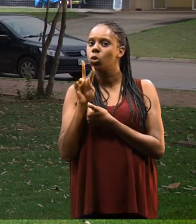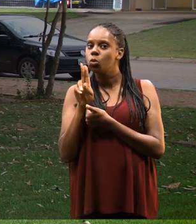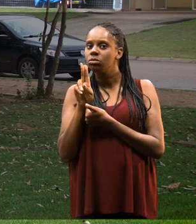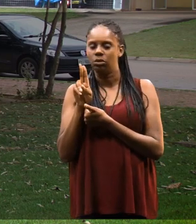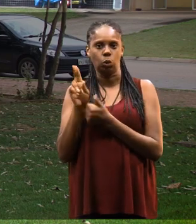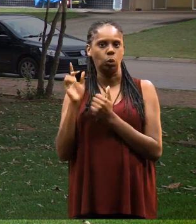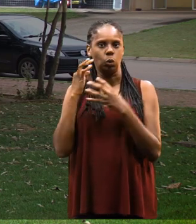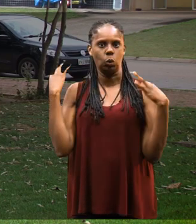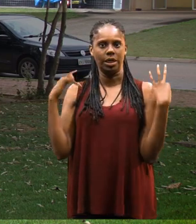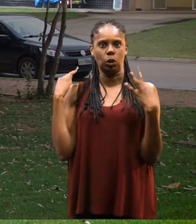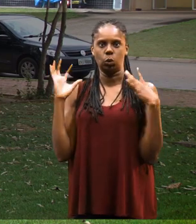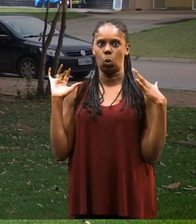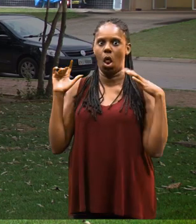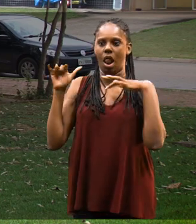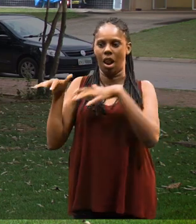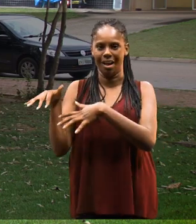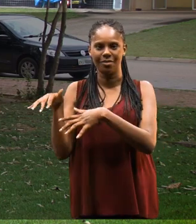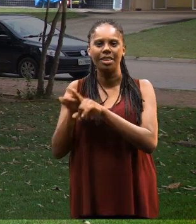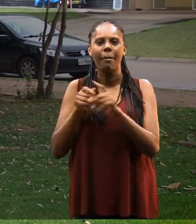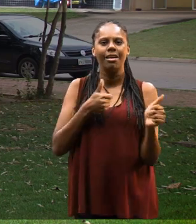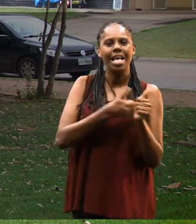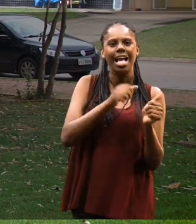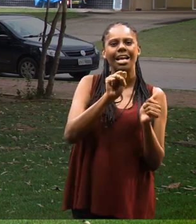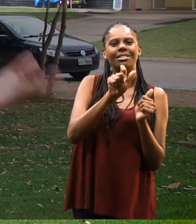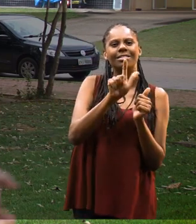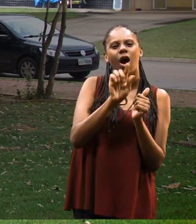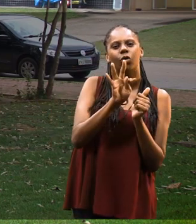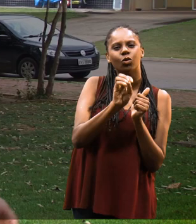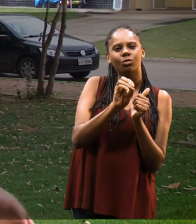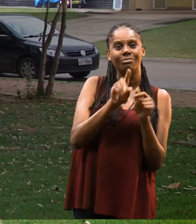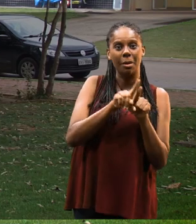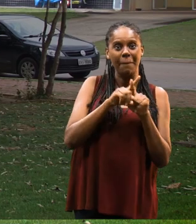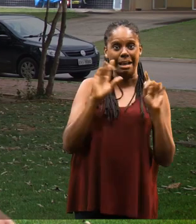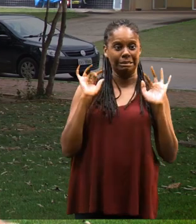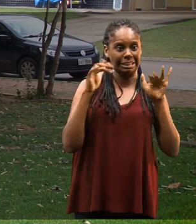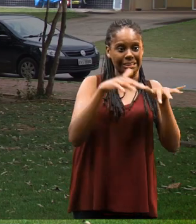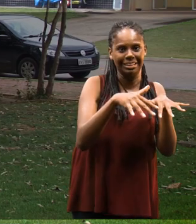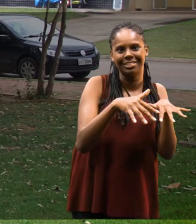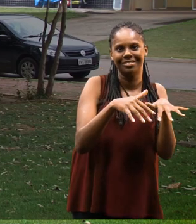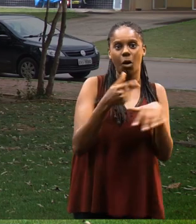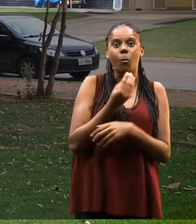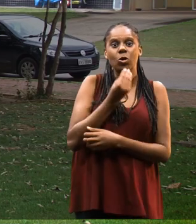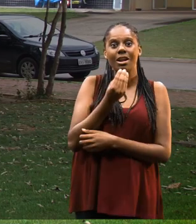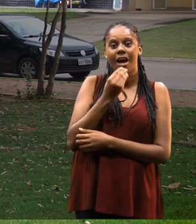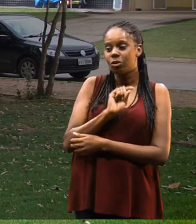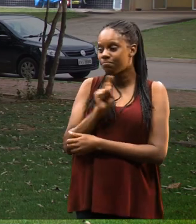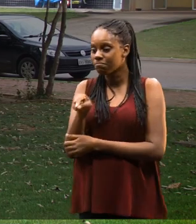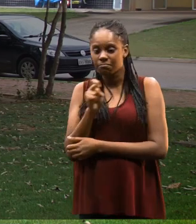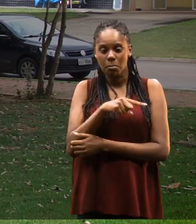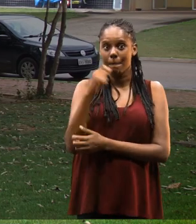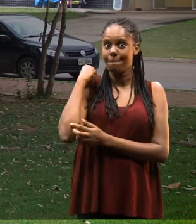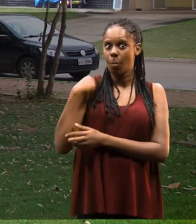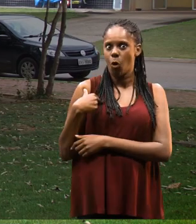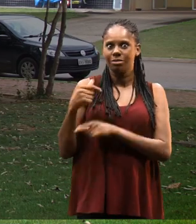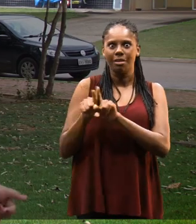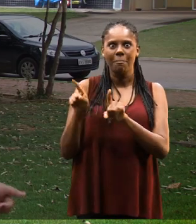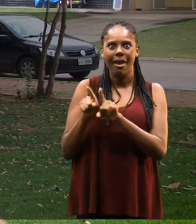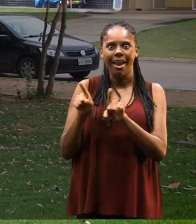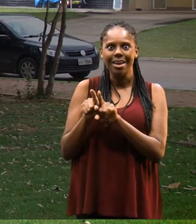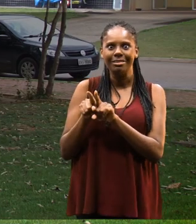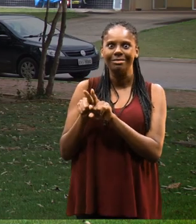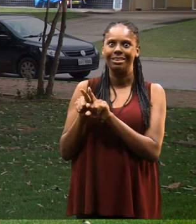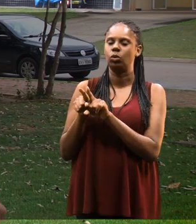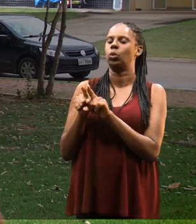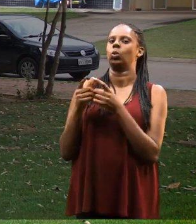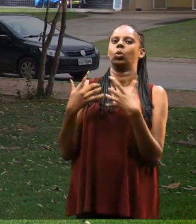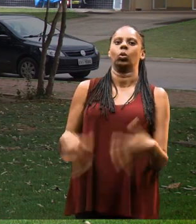Itu, que tem um potencial turístico muito grande, está perto de Salto também. E eu acho que as oportunidades de bolsas que a gente